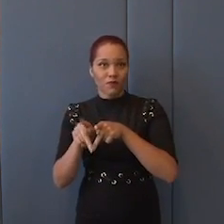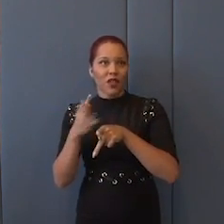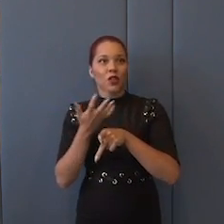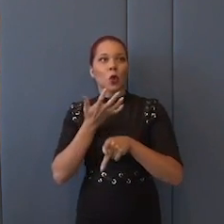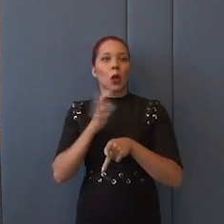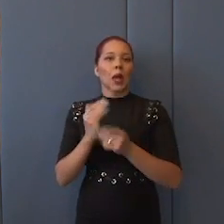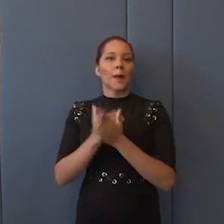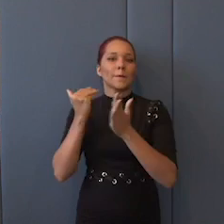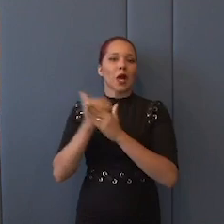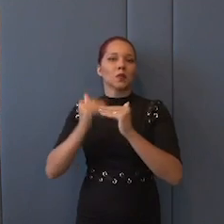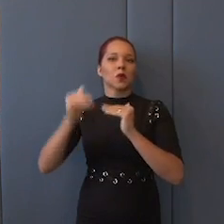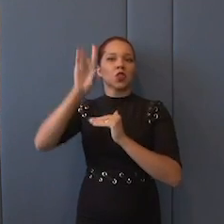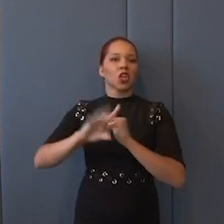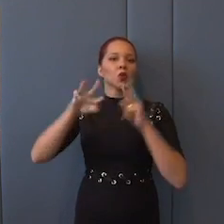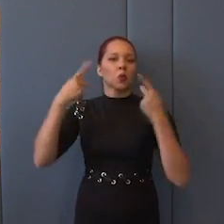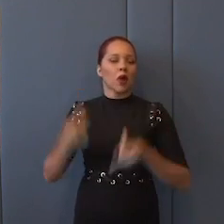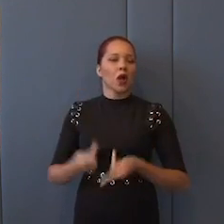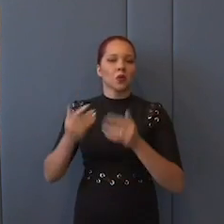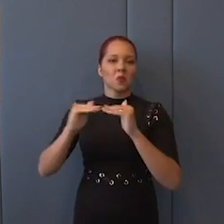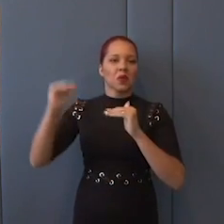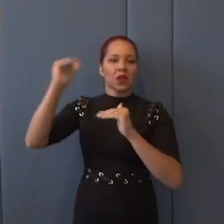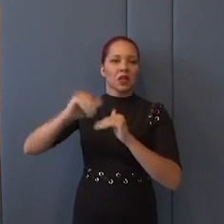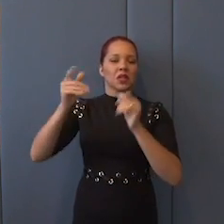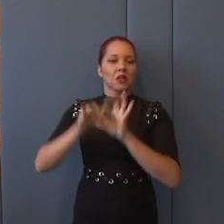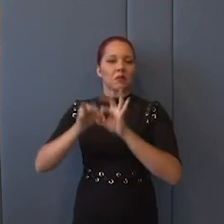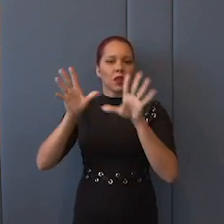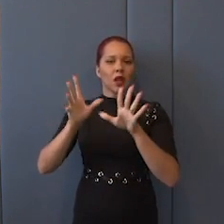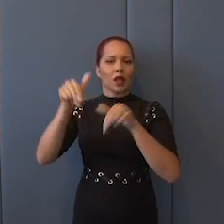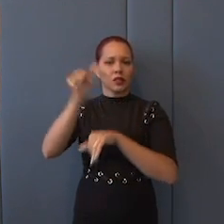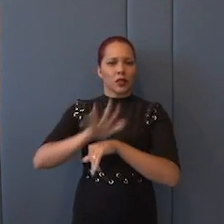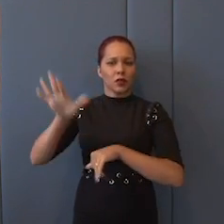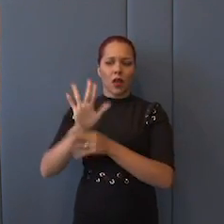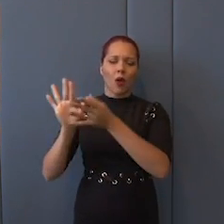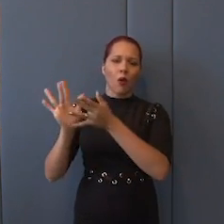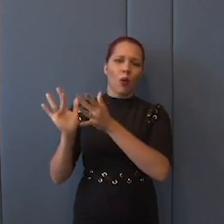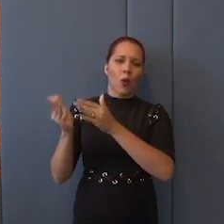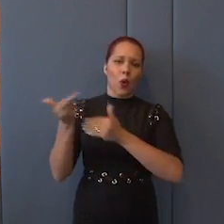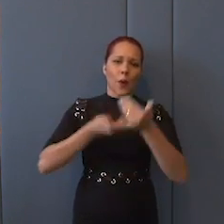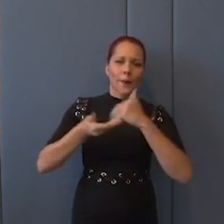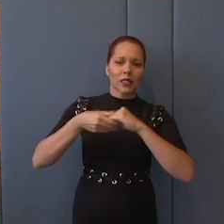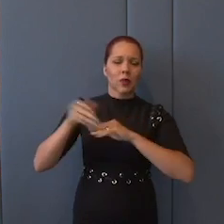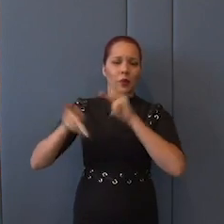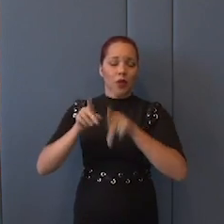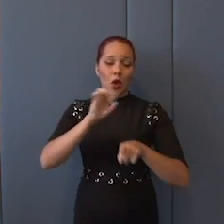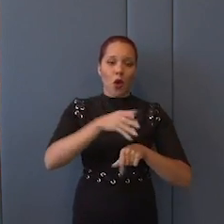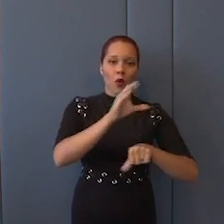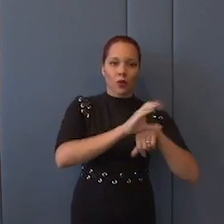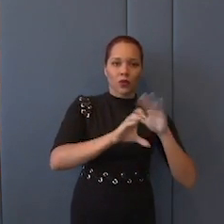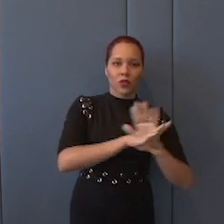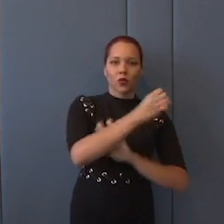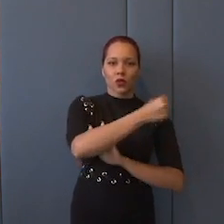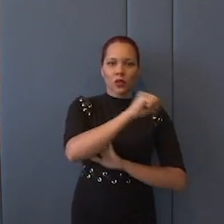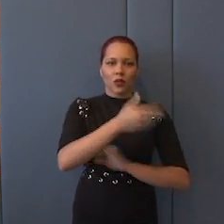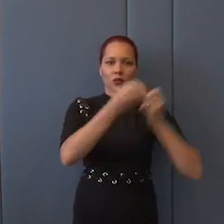prevalência de direitos humanos, soberania, independência nacional, ou cooperação entre os povos, ou o constituinte de 88, que se